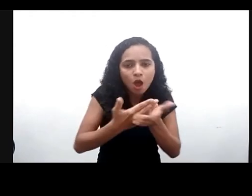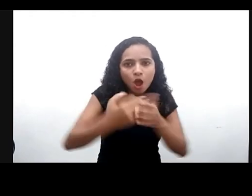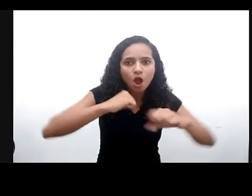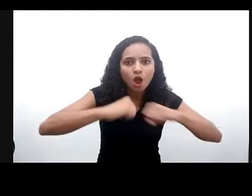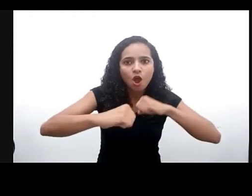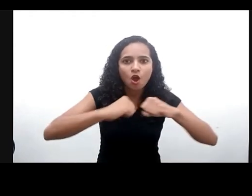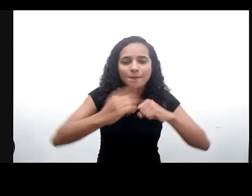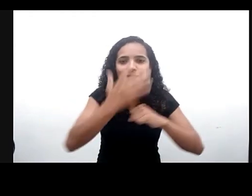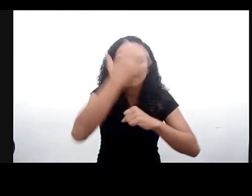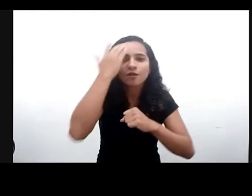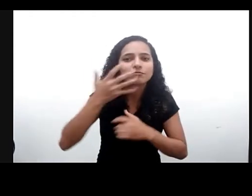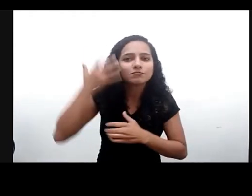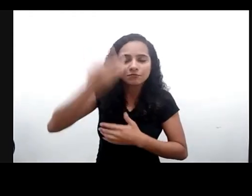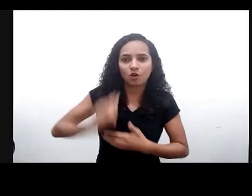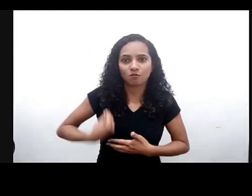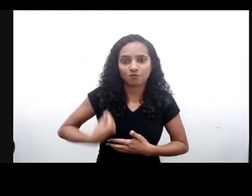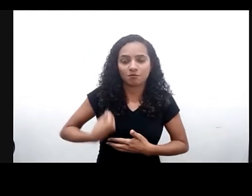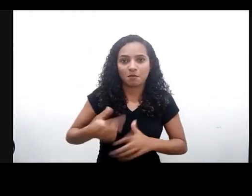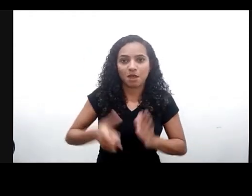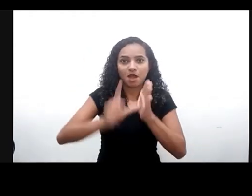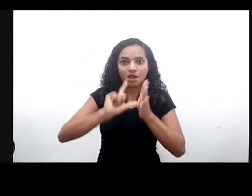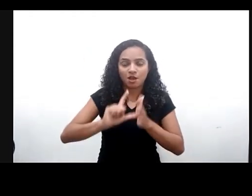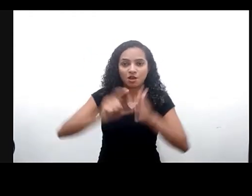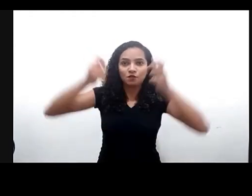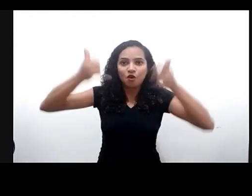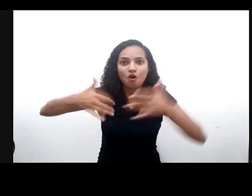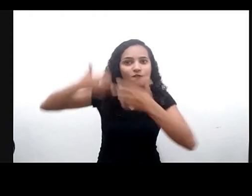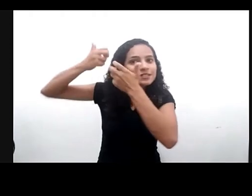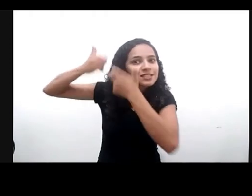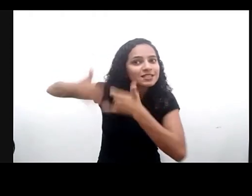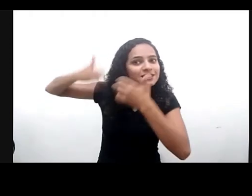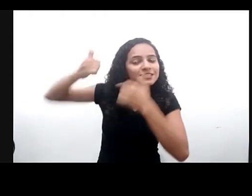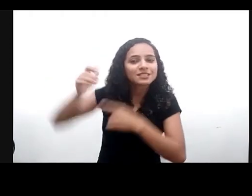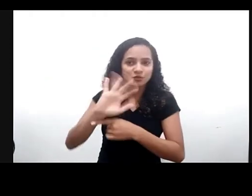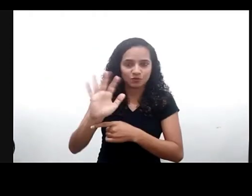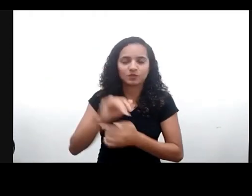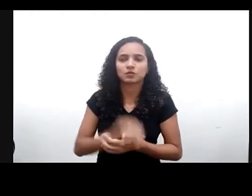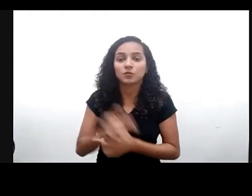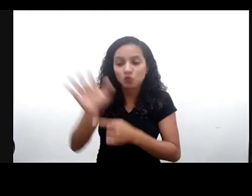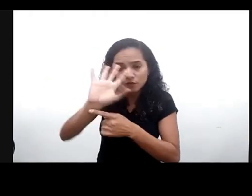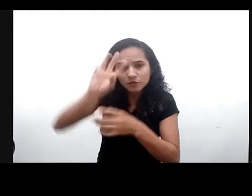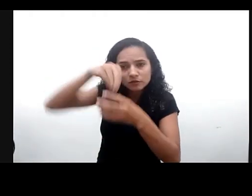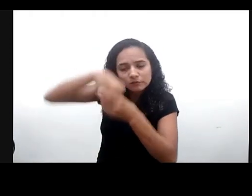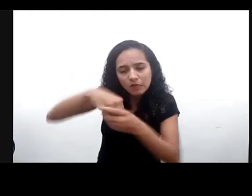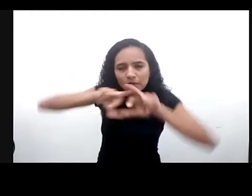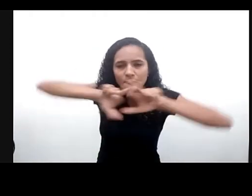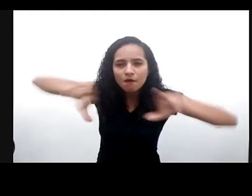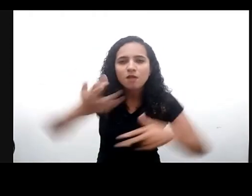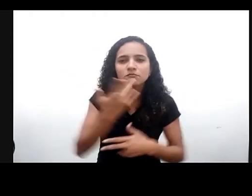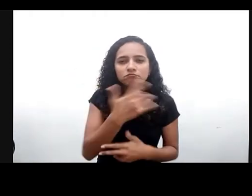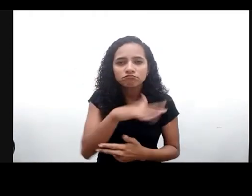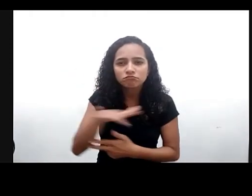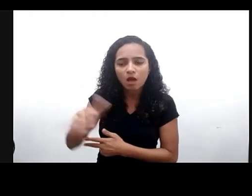convidados Mas antes eu vou fazer uma breve audiodescrição então do vídeo que a gente vai ver Ele traz uma série de crianças de diferentes